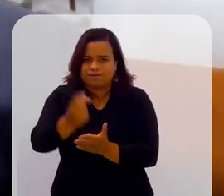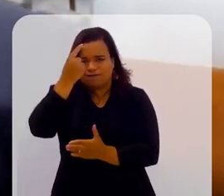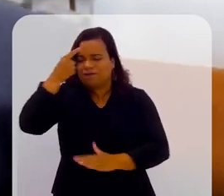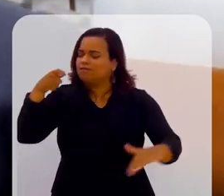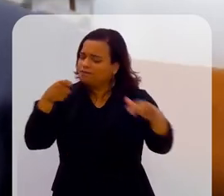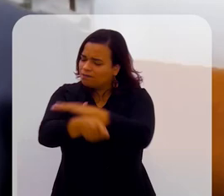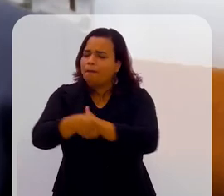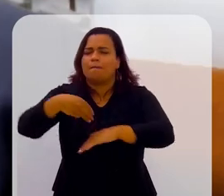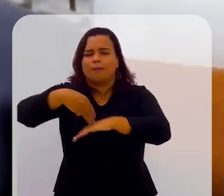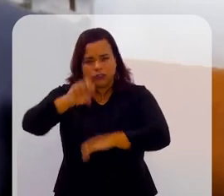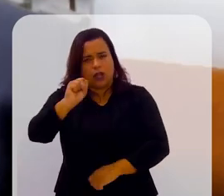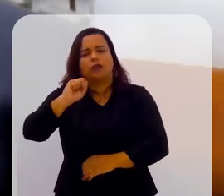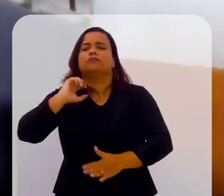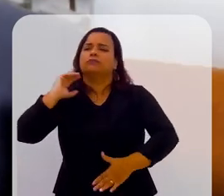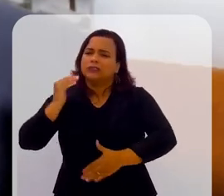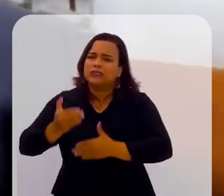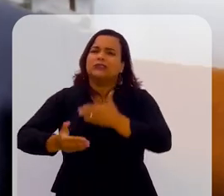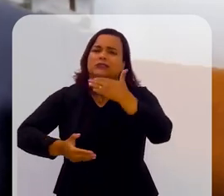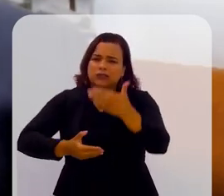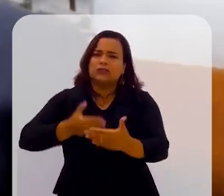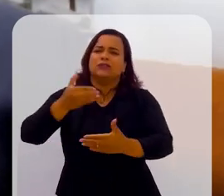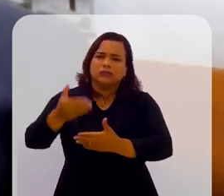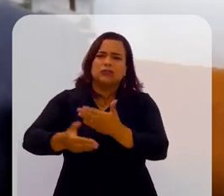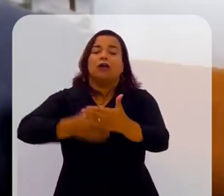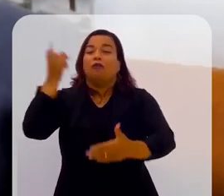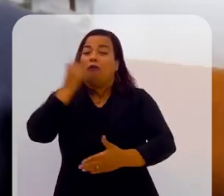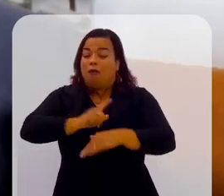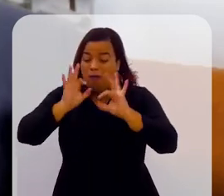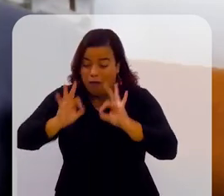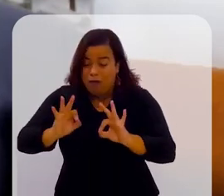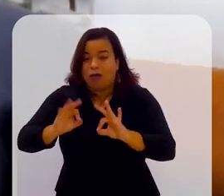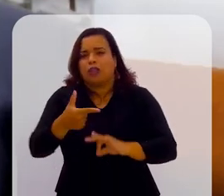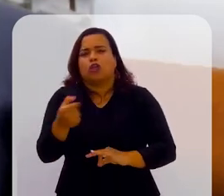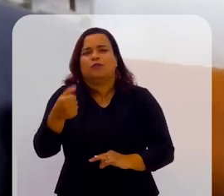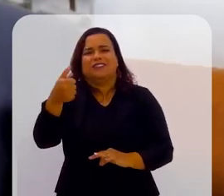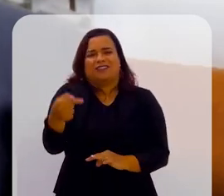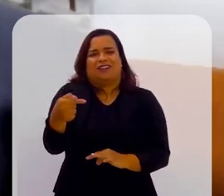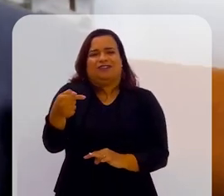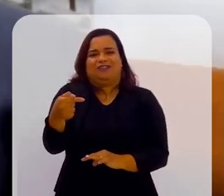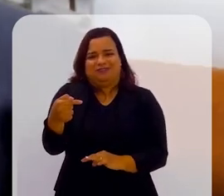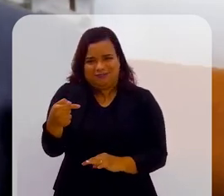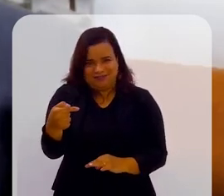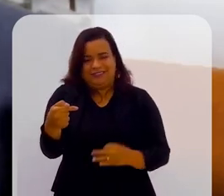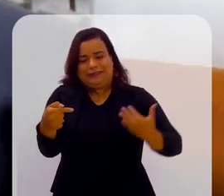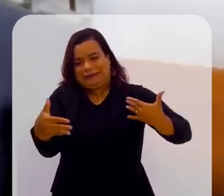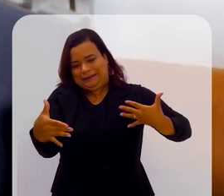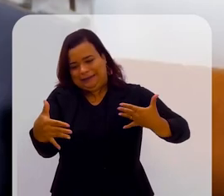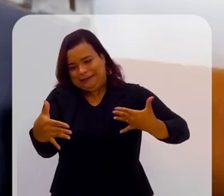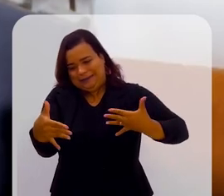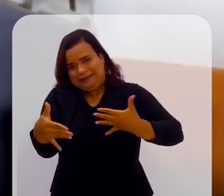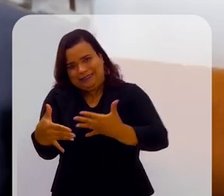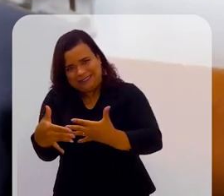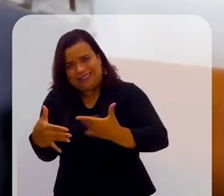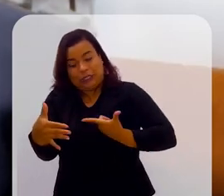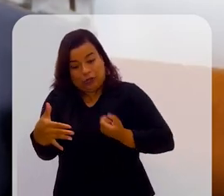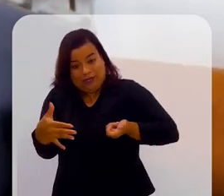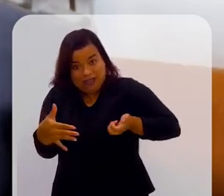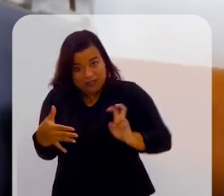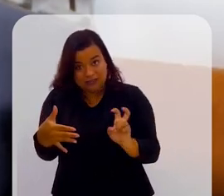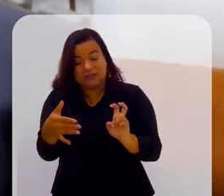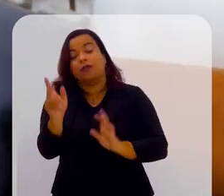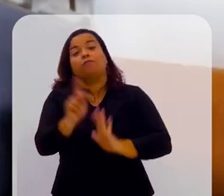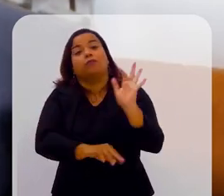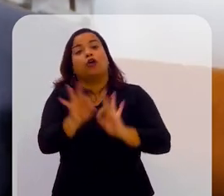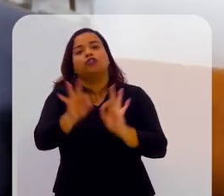que ia investir nisso. E só foi aprovado efetivamente pelo governo em 2017, né? Então, por exemplo, em 2015, a gente fez um